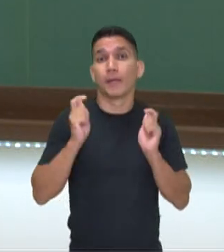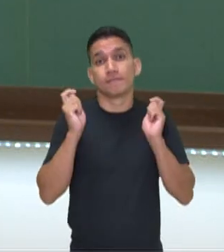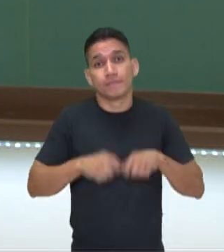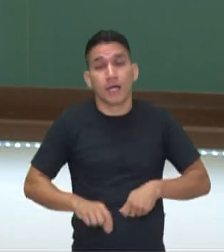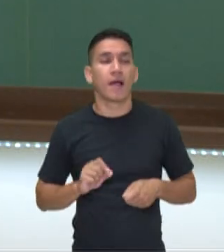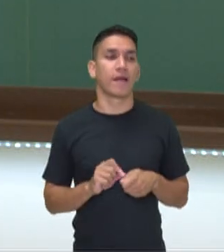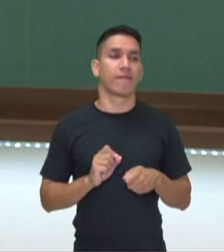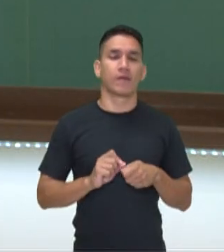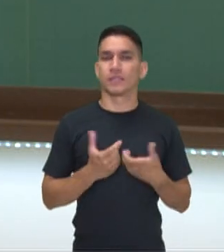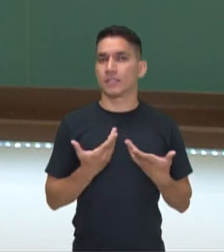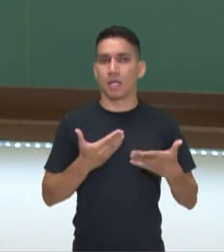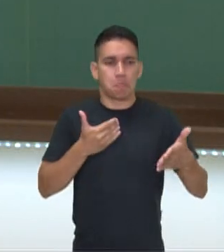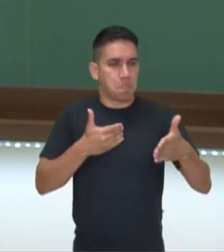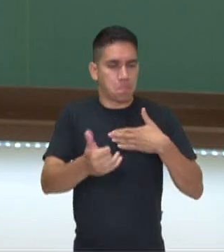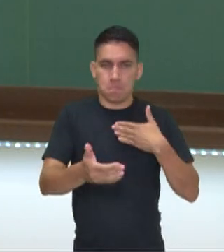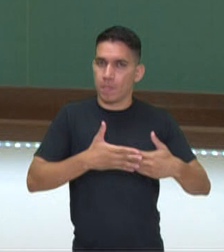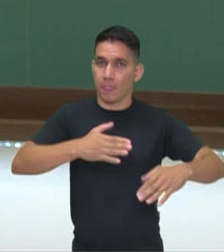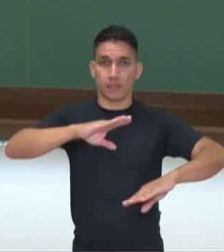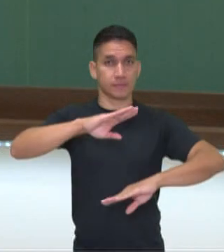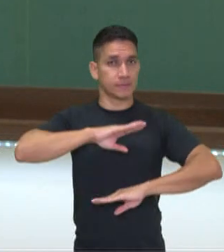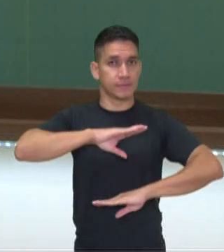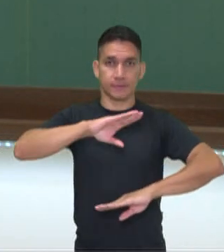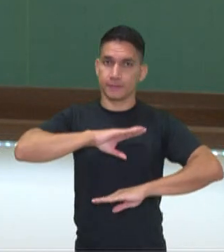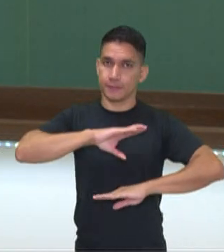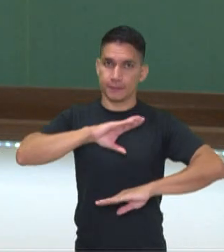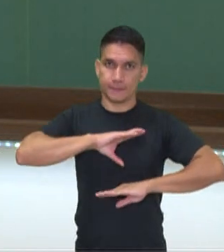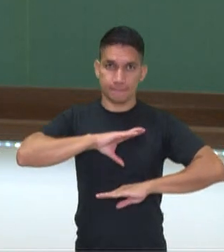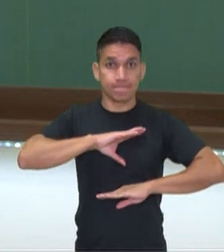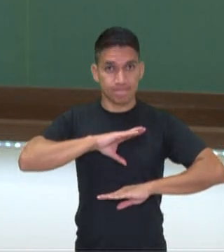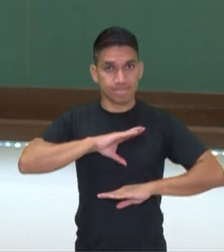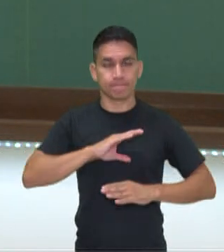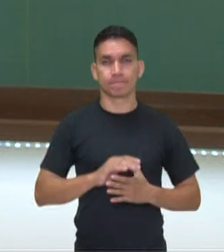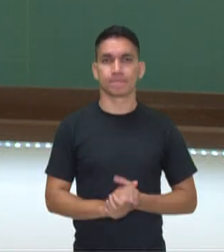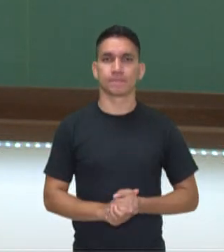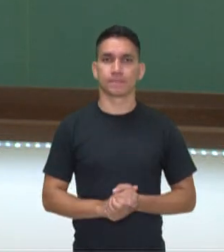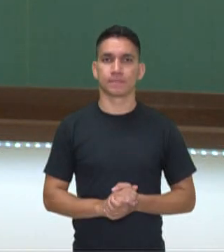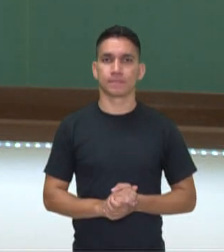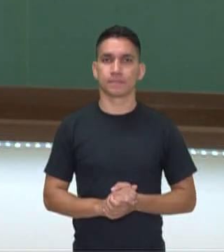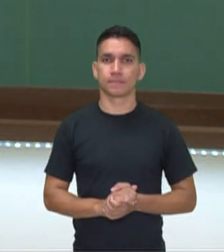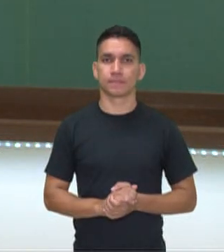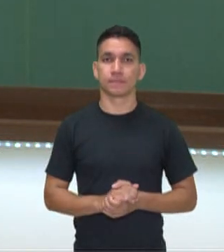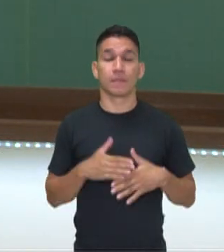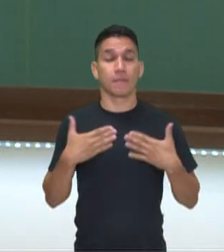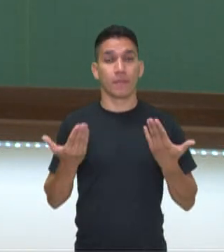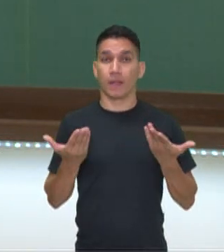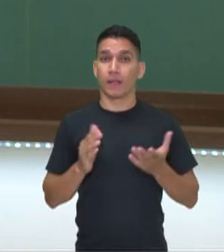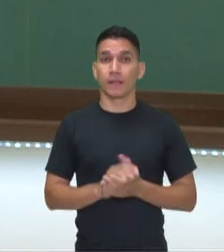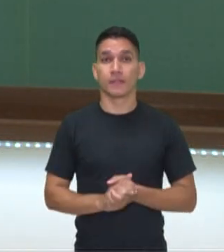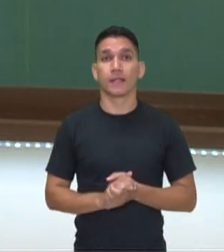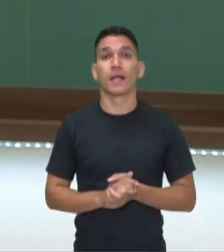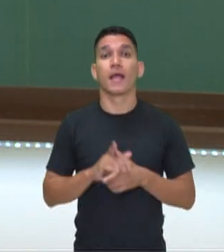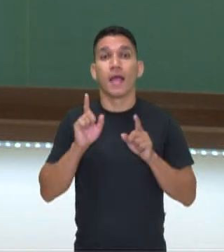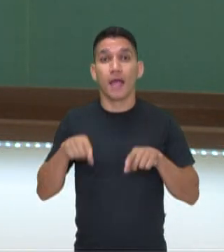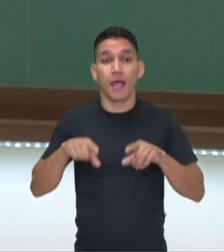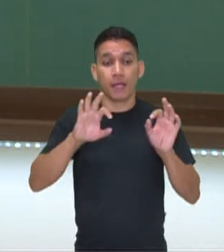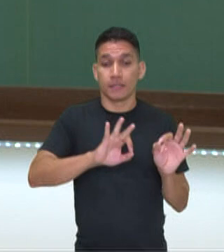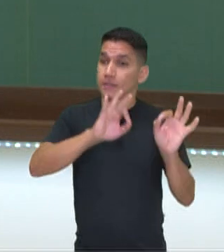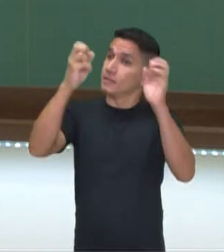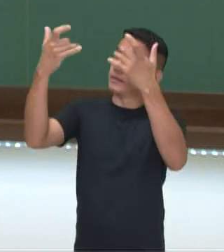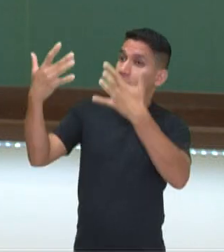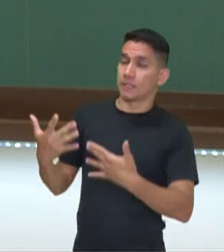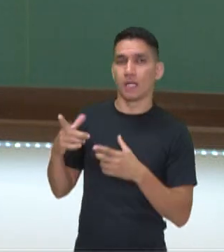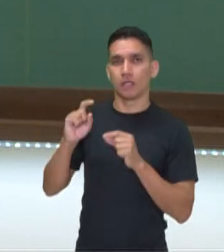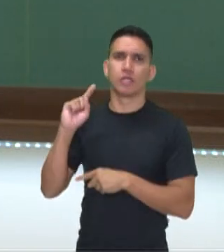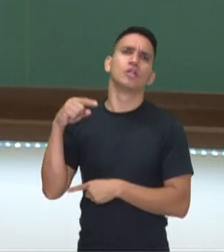aplicados independentemente do contexto, tá? Bom, então neste vídeo nós